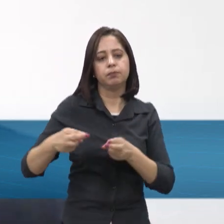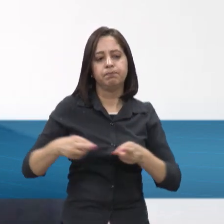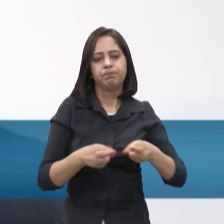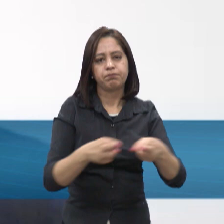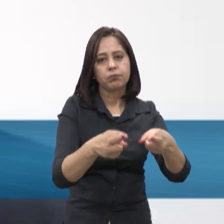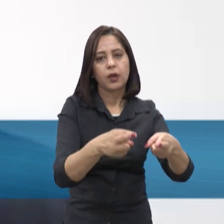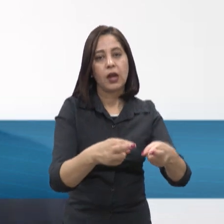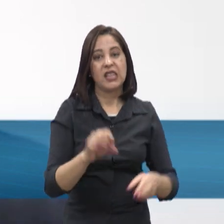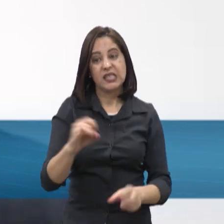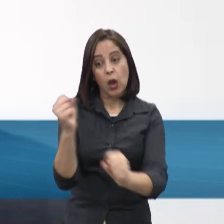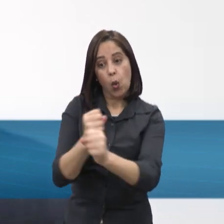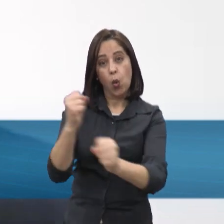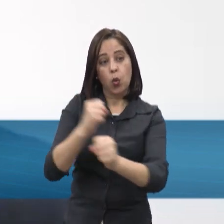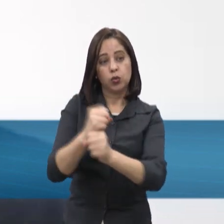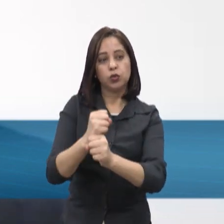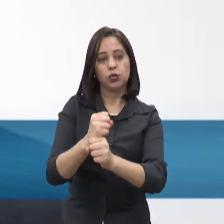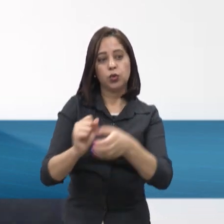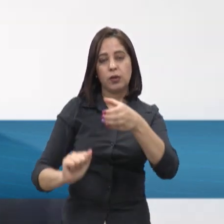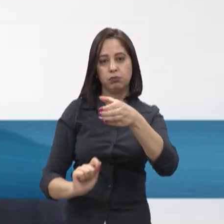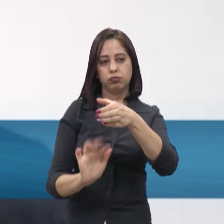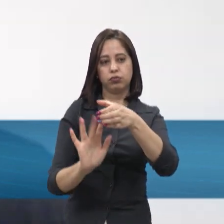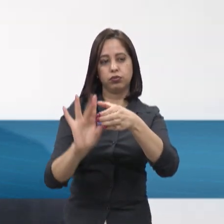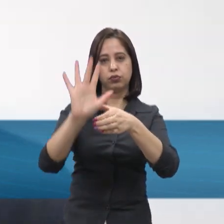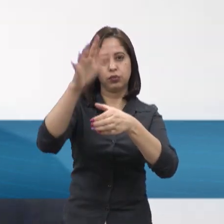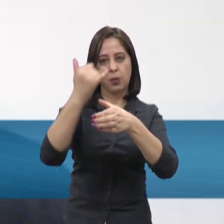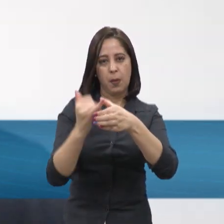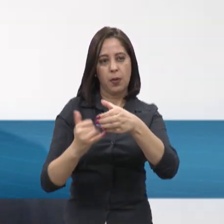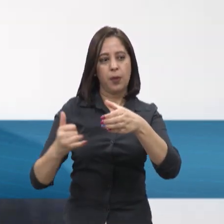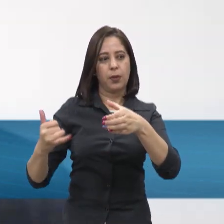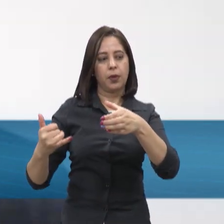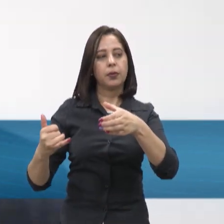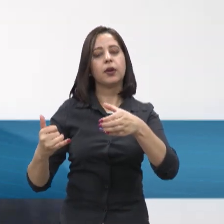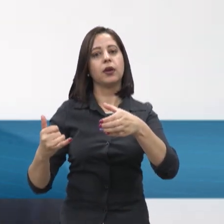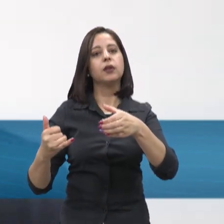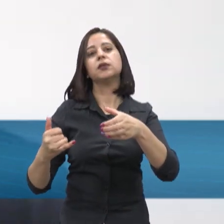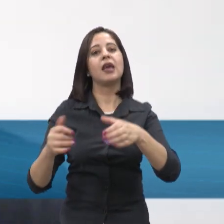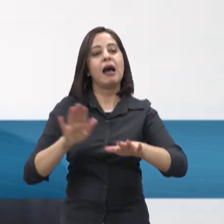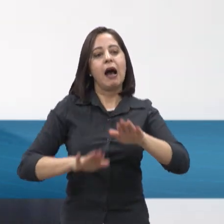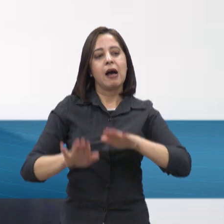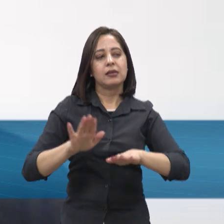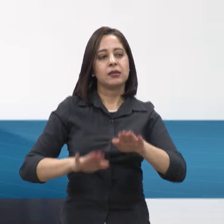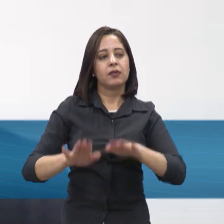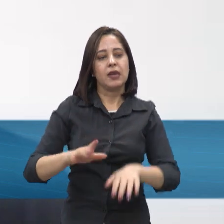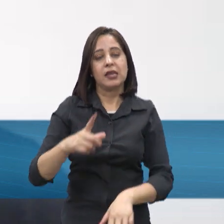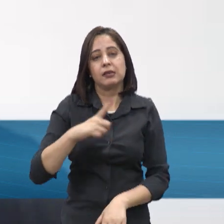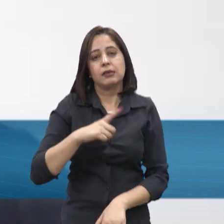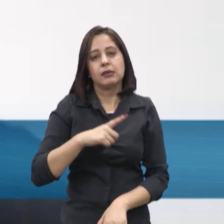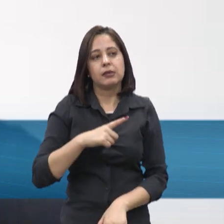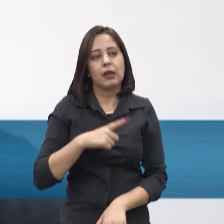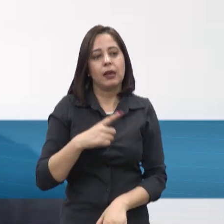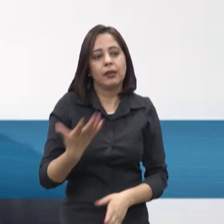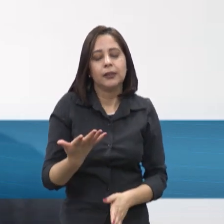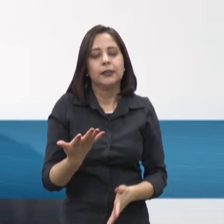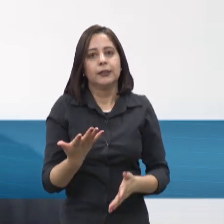termoelétricas, e muitas das vezes, se tem receio em relação ao tipo